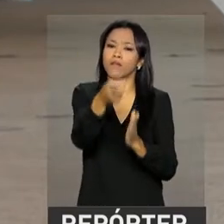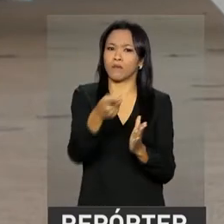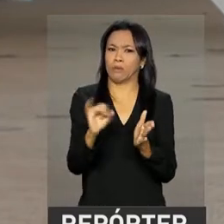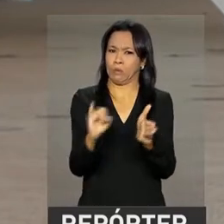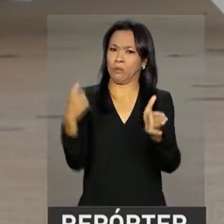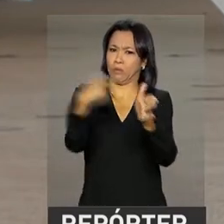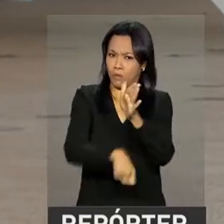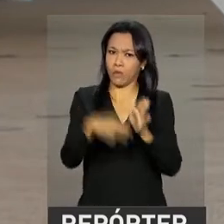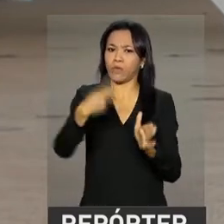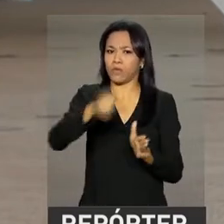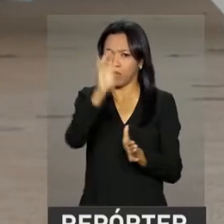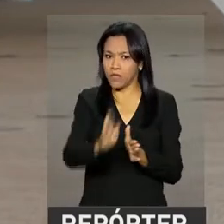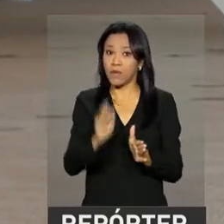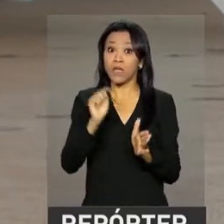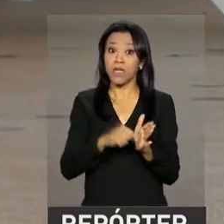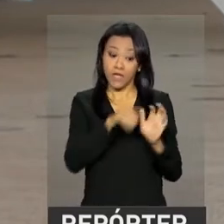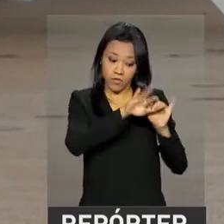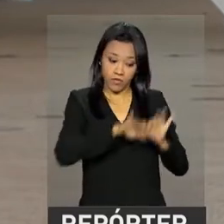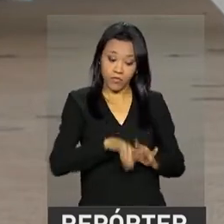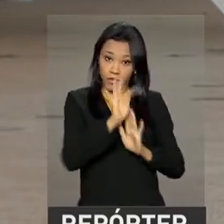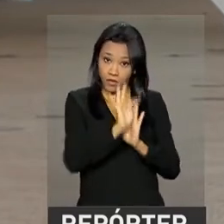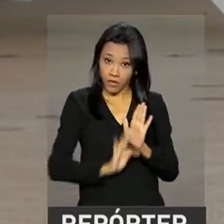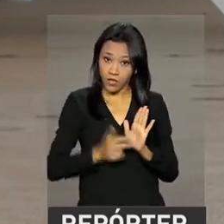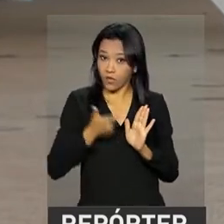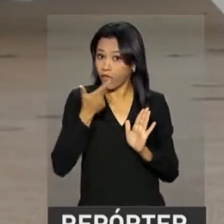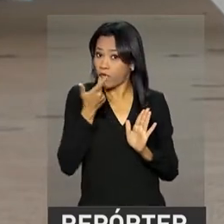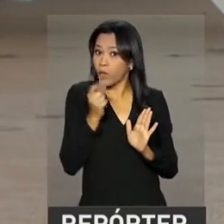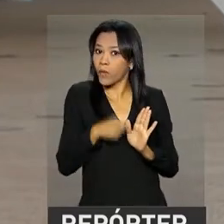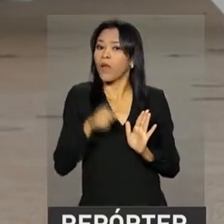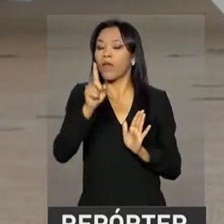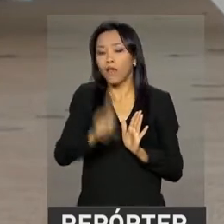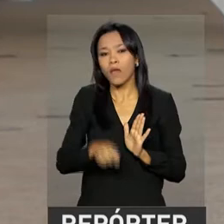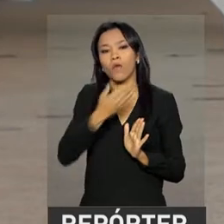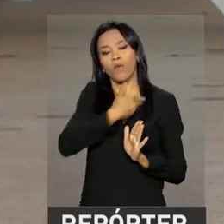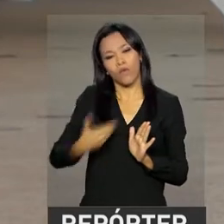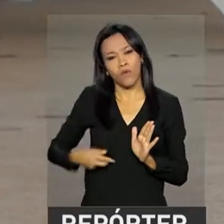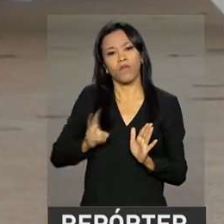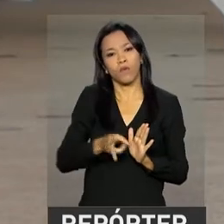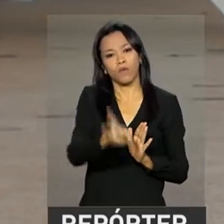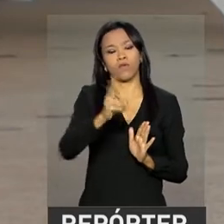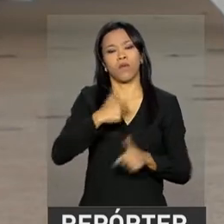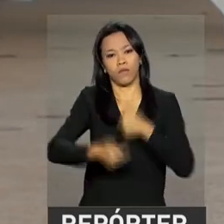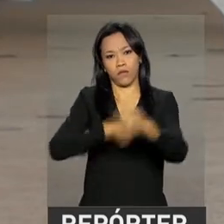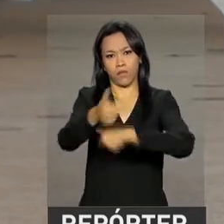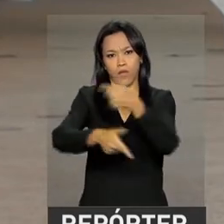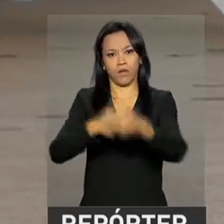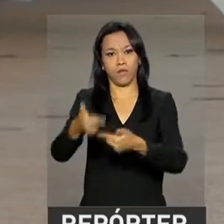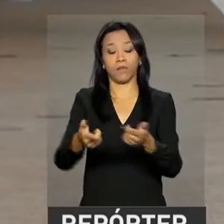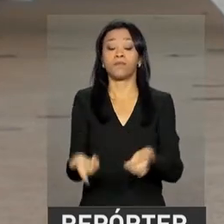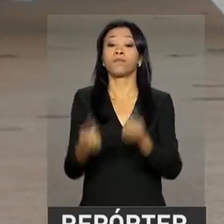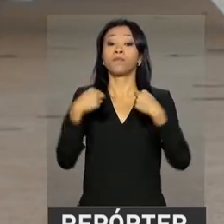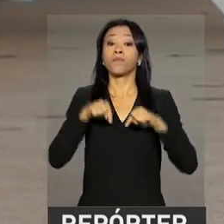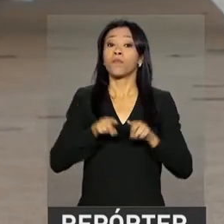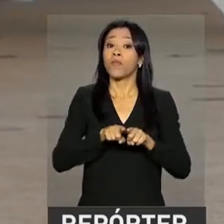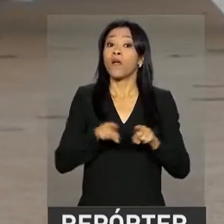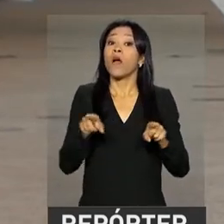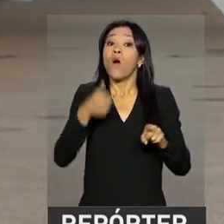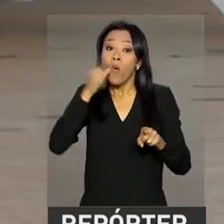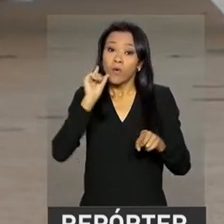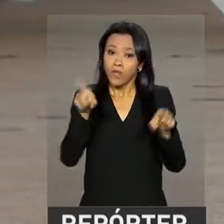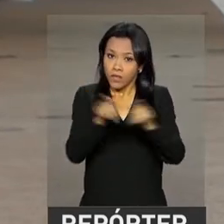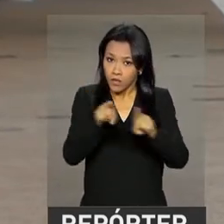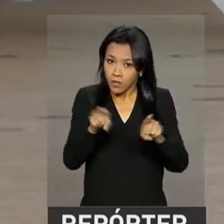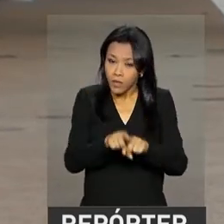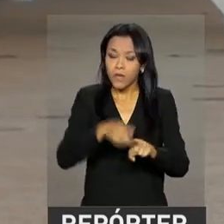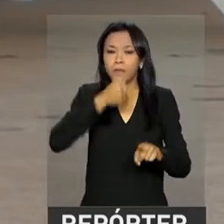A nota finaliza dizendo que é com esse foco que o governo vai continuar trabalhando. Aí, ontem também, viu, Carol, em